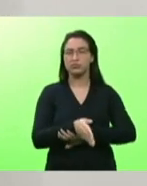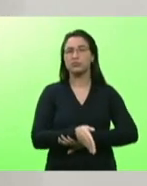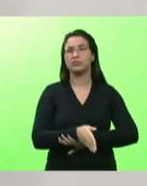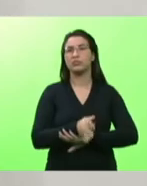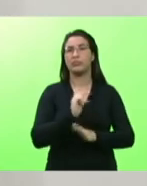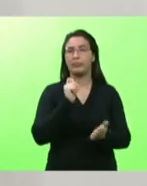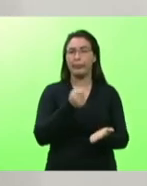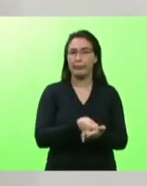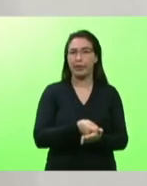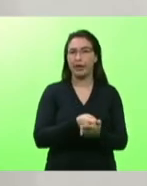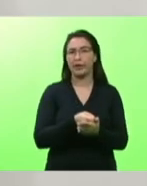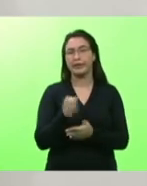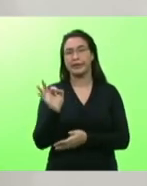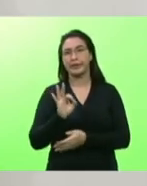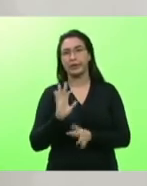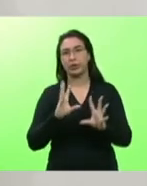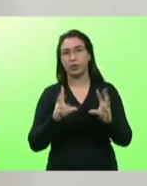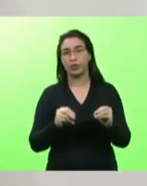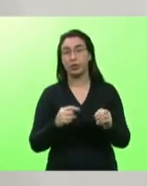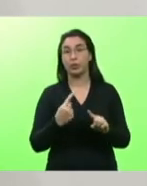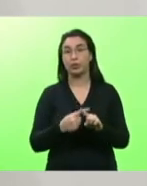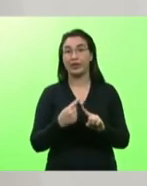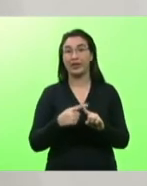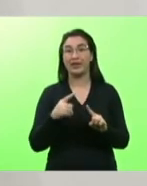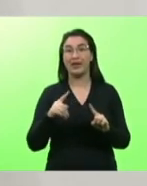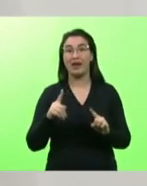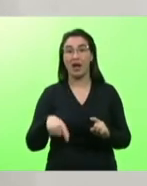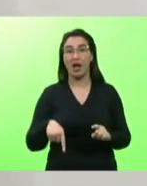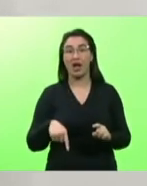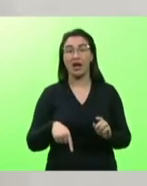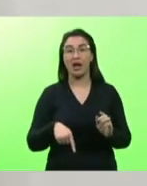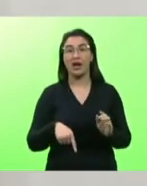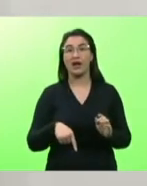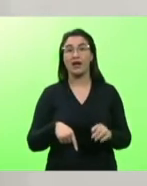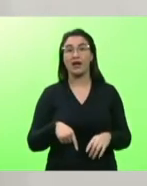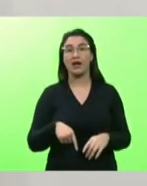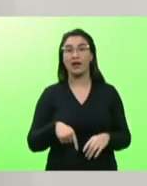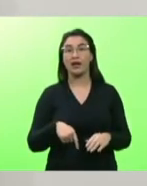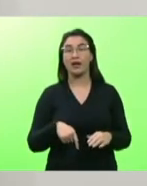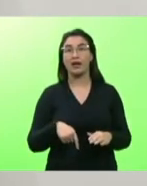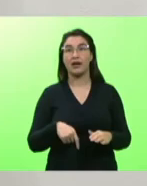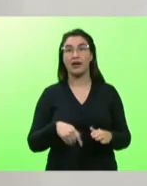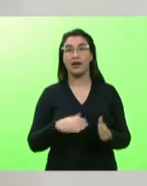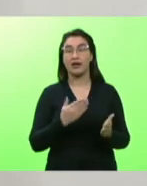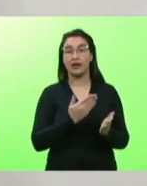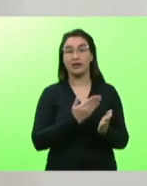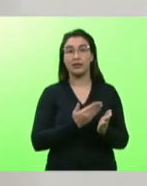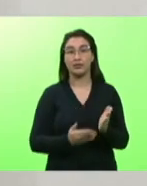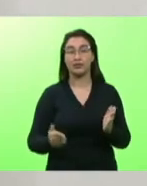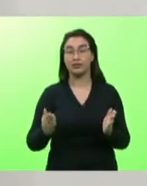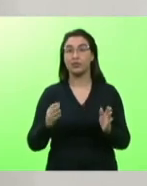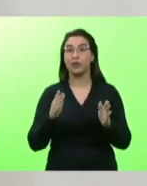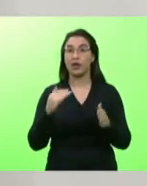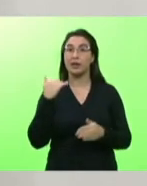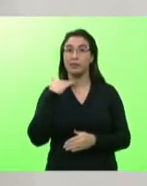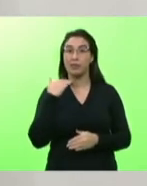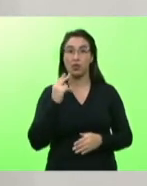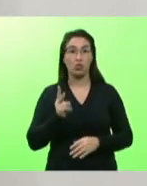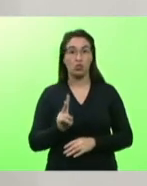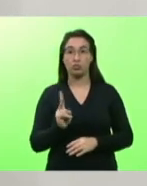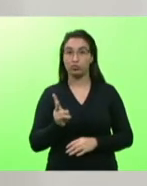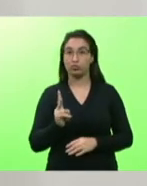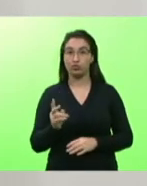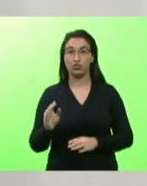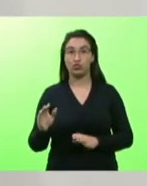nós porque ele é subsidiado o banco ganha continua ganhando porque o Estado